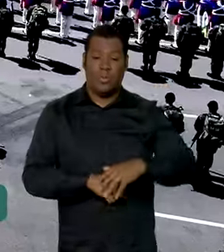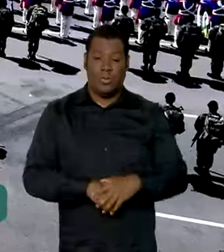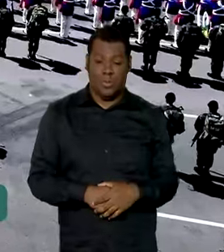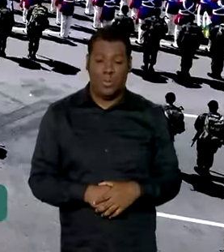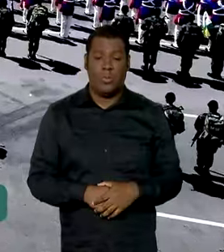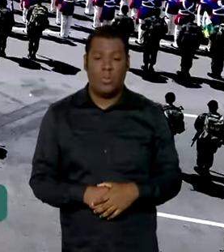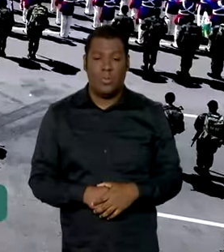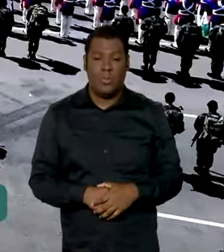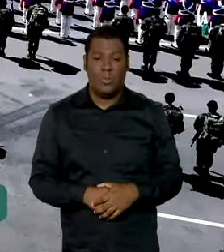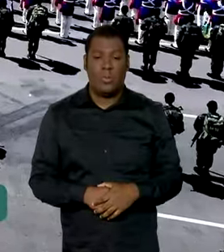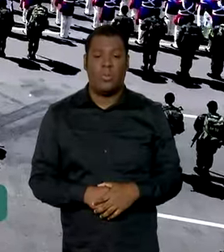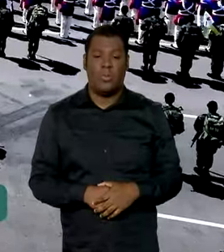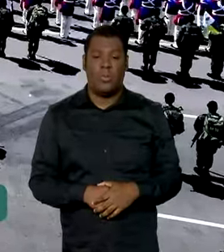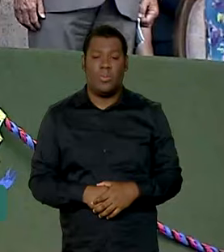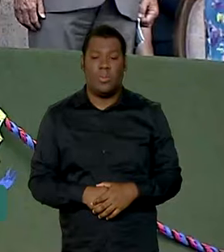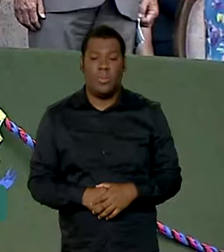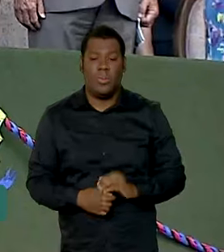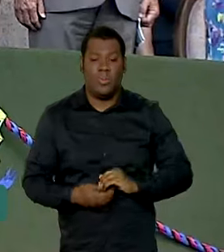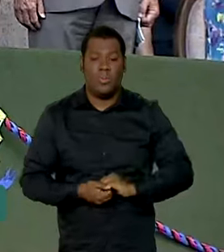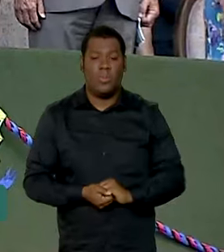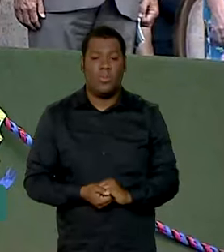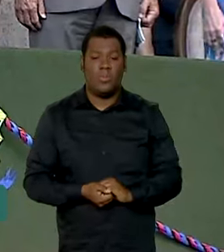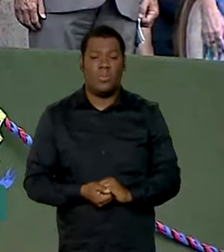da República Federativa do Brasil.